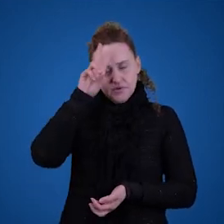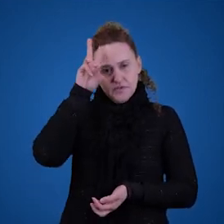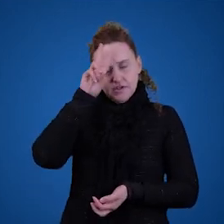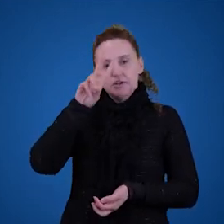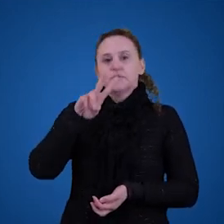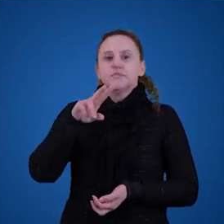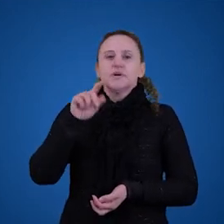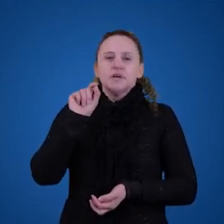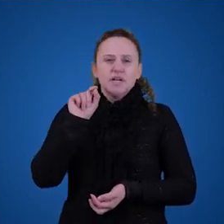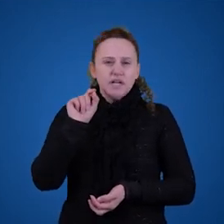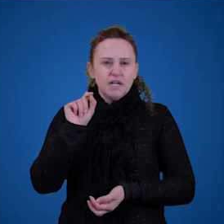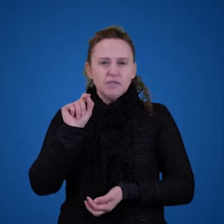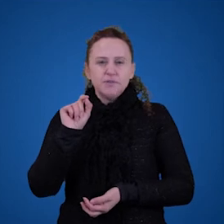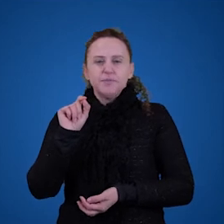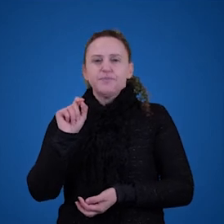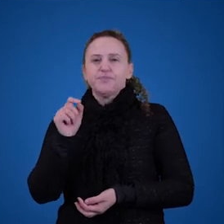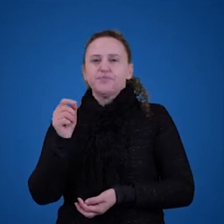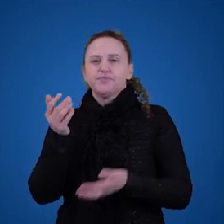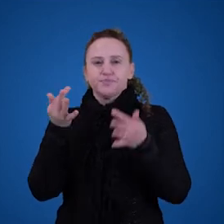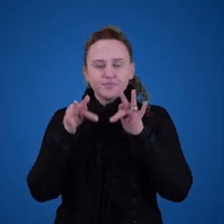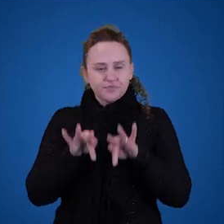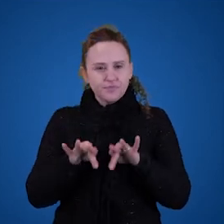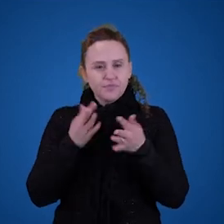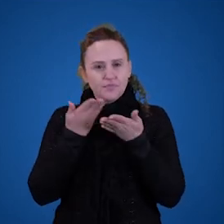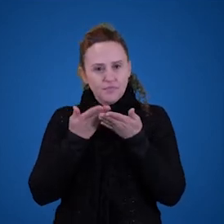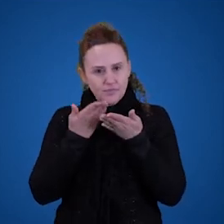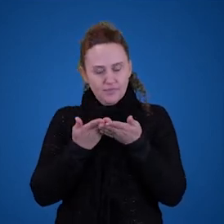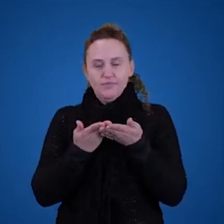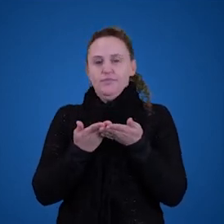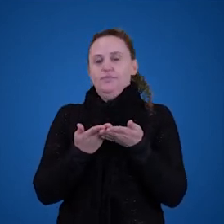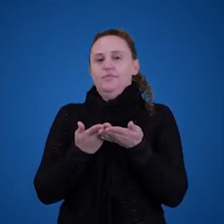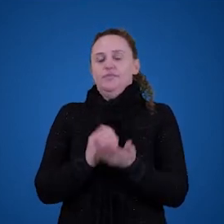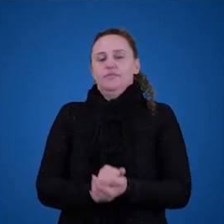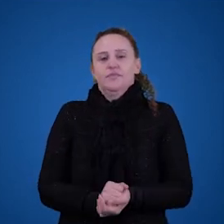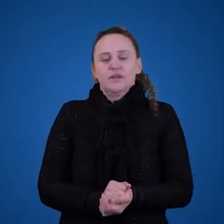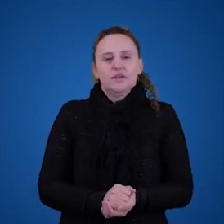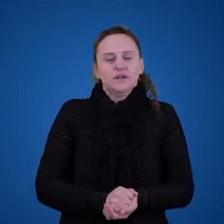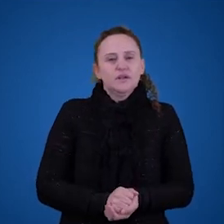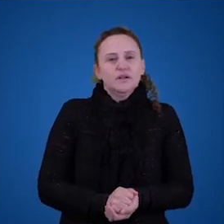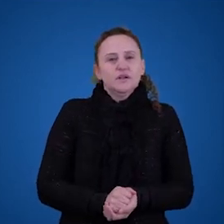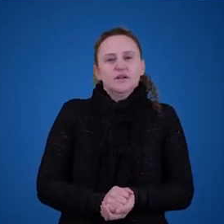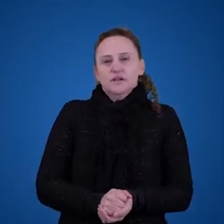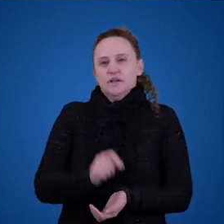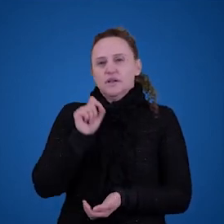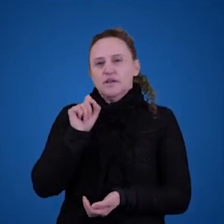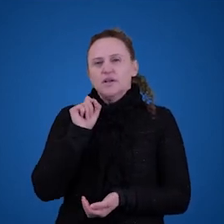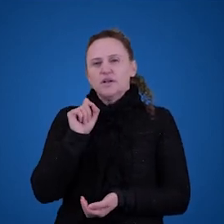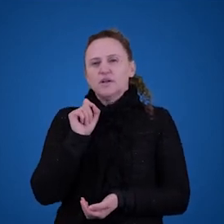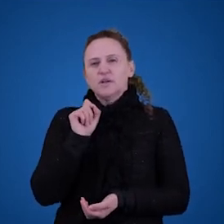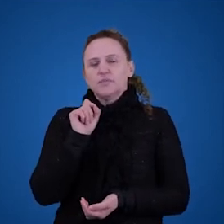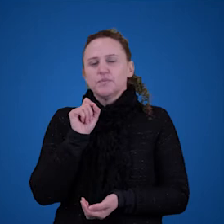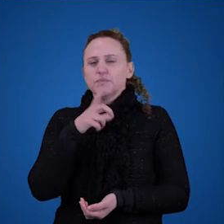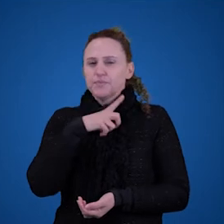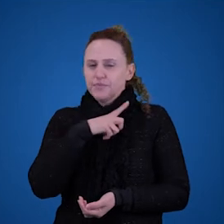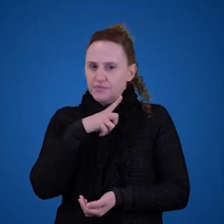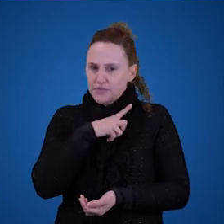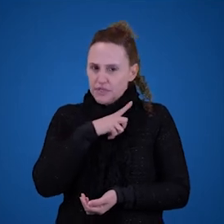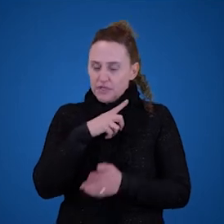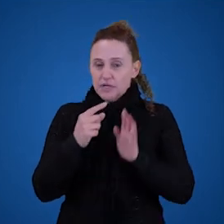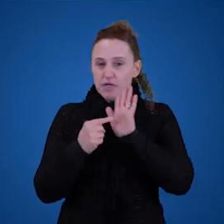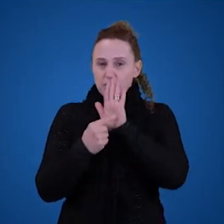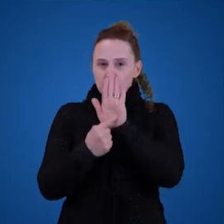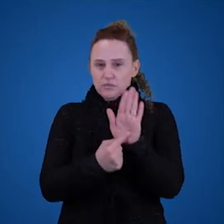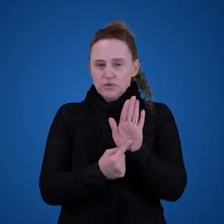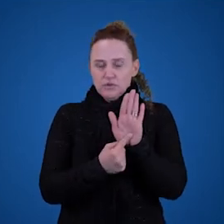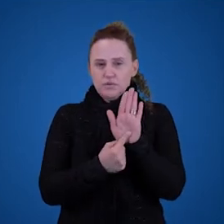falou no final da última aula. Depois a gente vai ver os quatro quebra-cabeças, quer dizer, eu vou indicar para